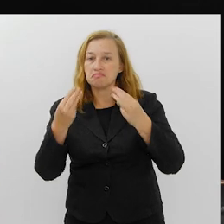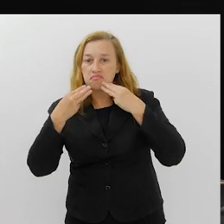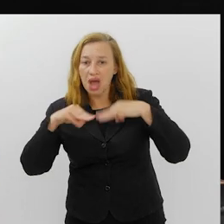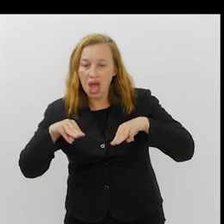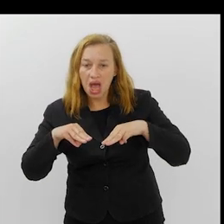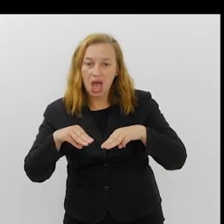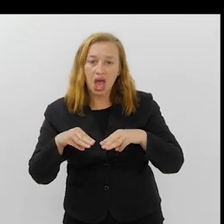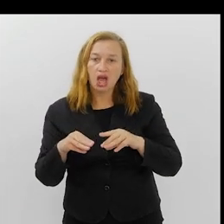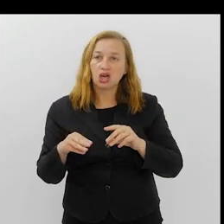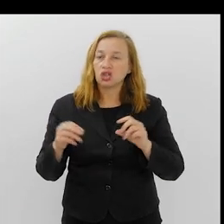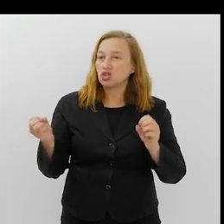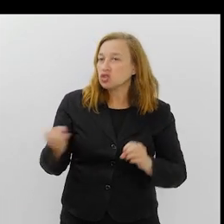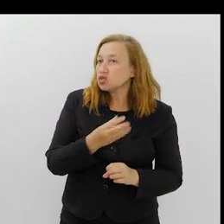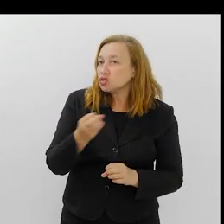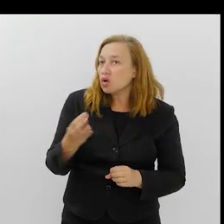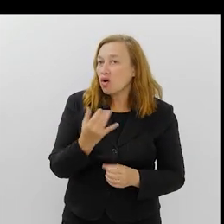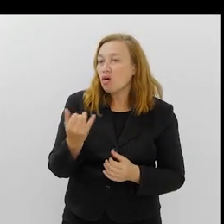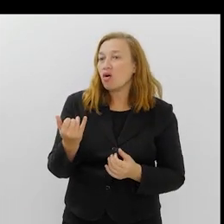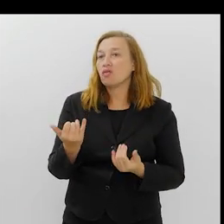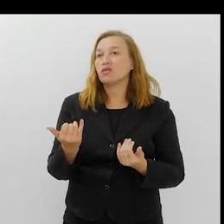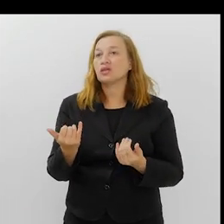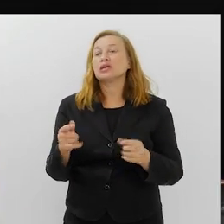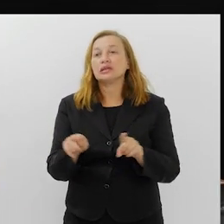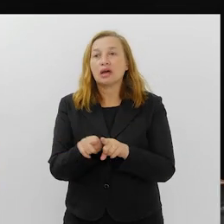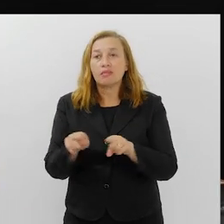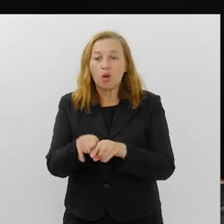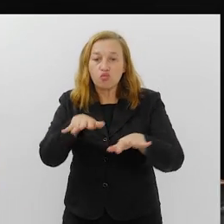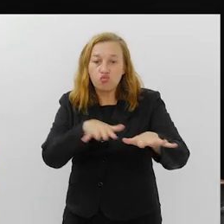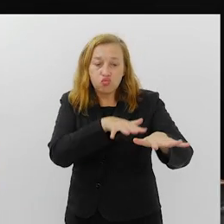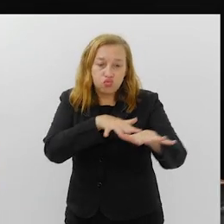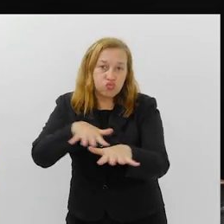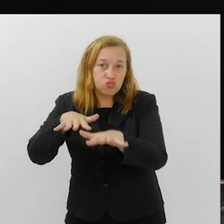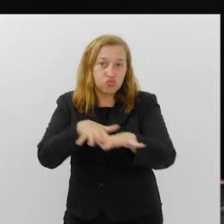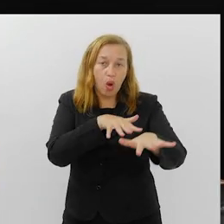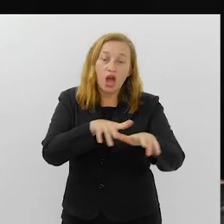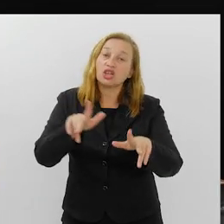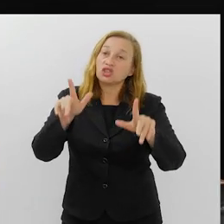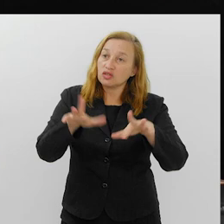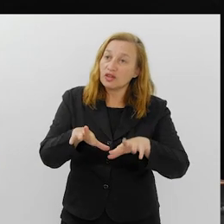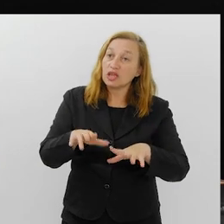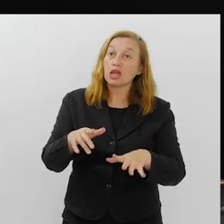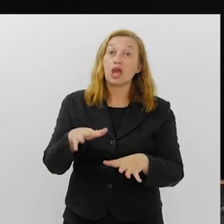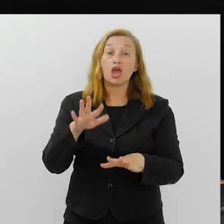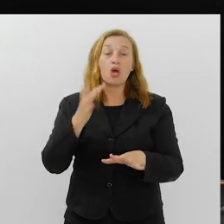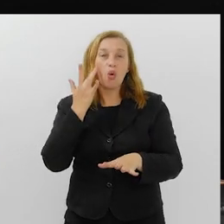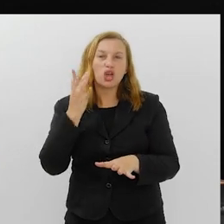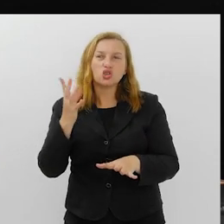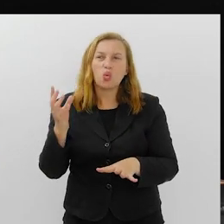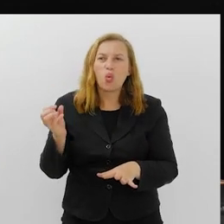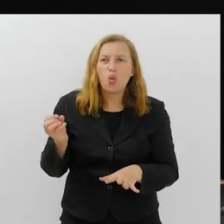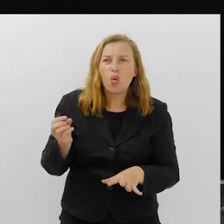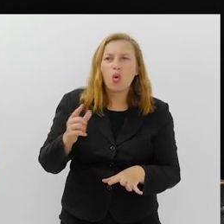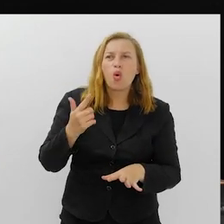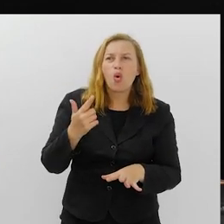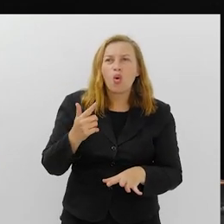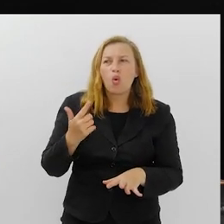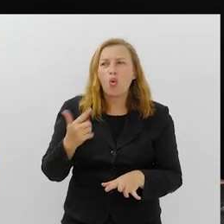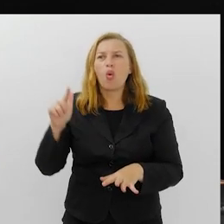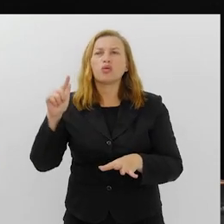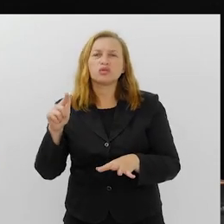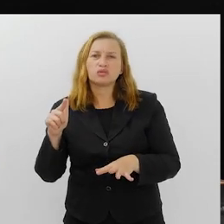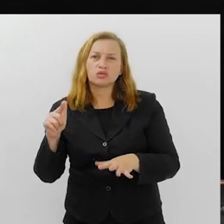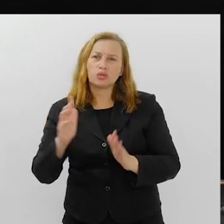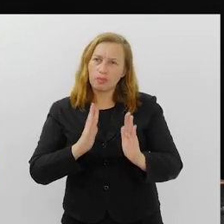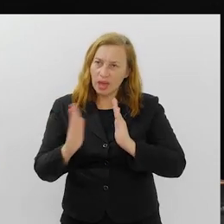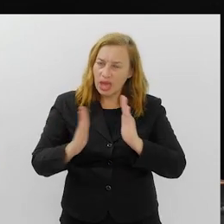e de novidades, em termos de desfile. Então, eu acho que a gente vive uma outra época.